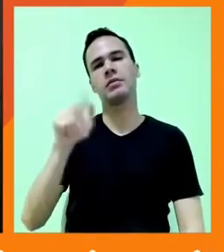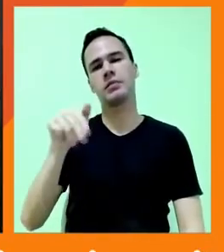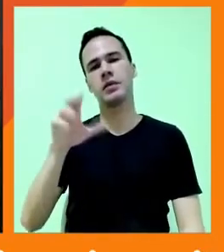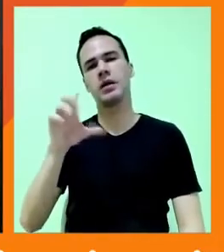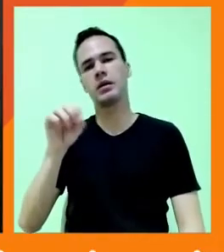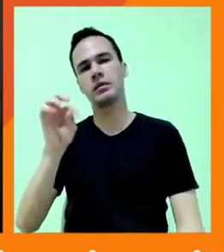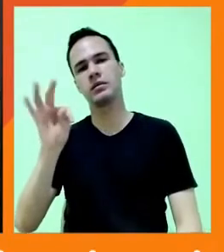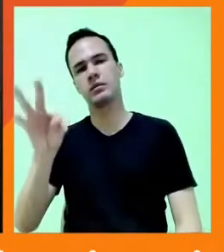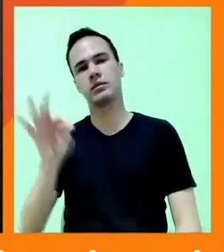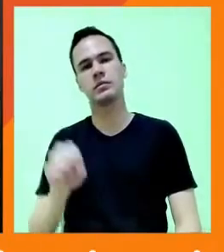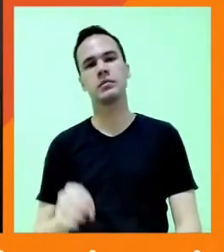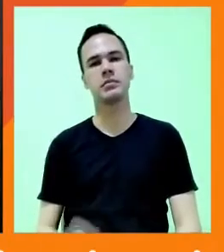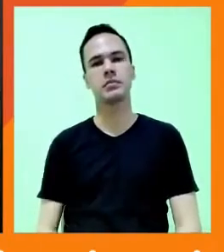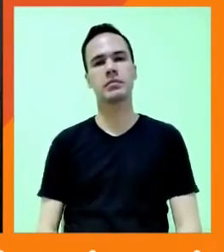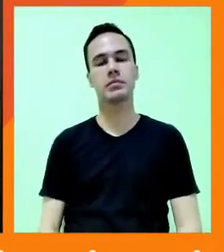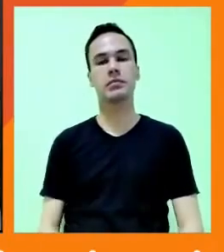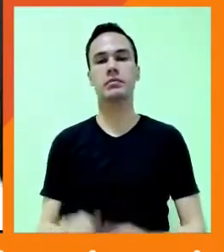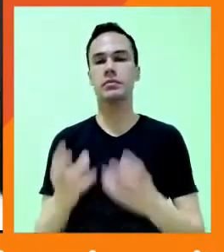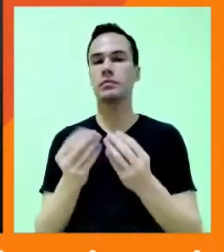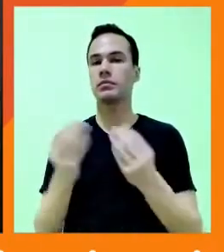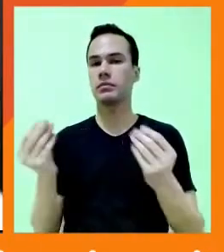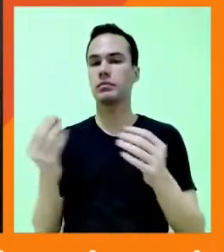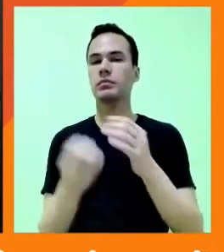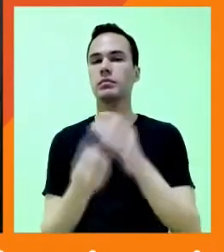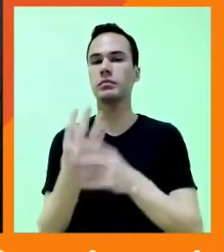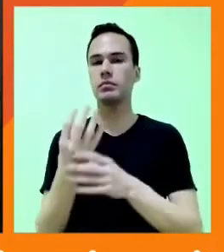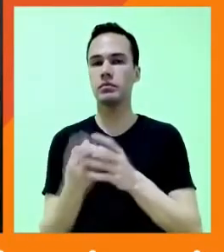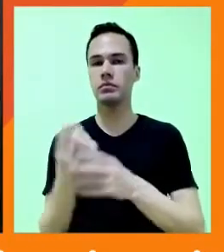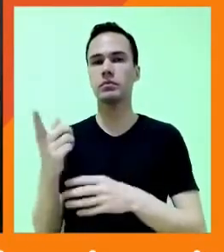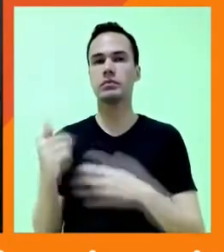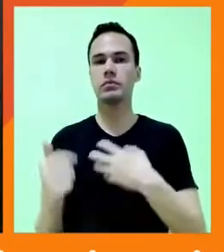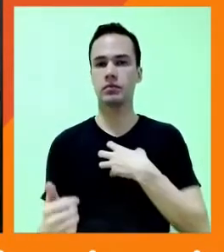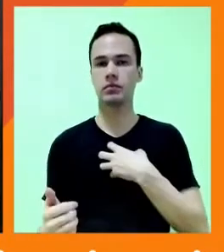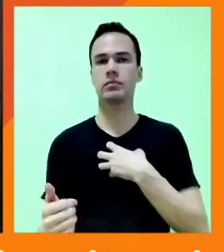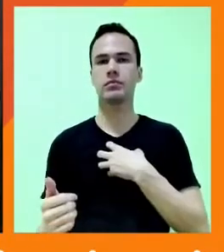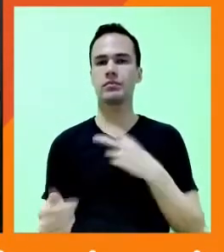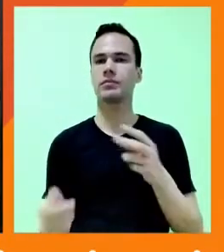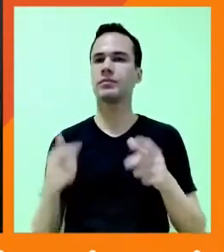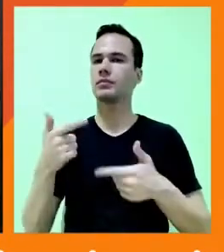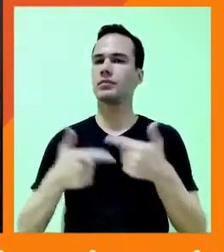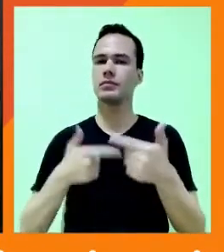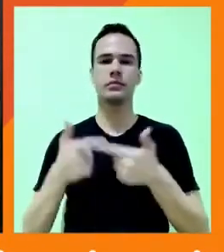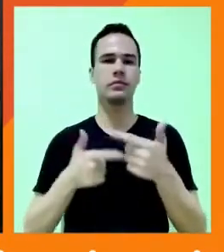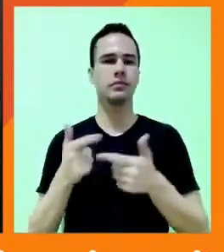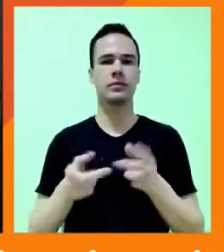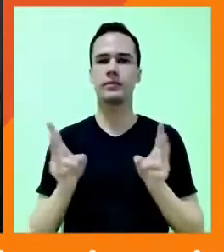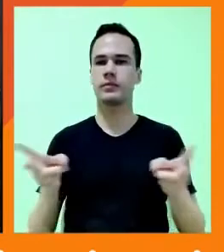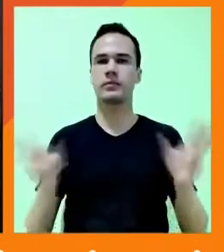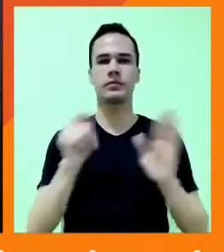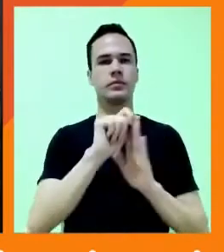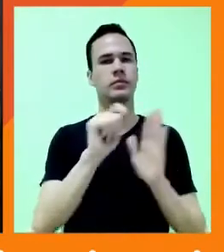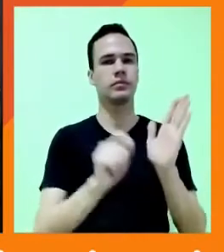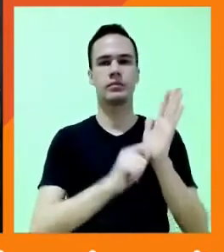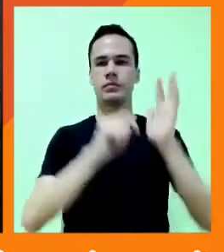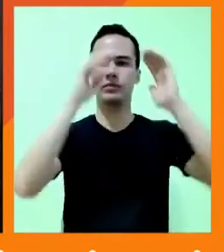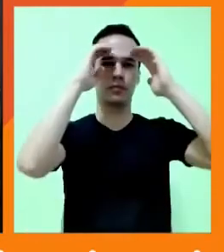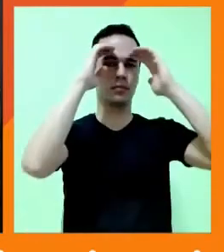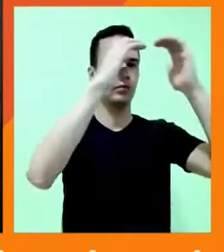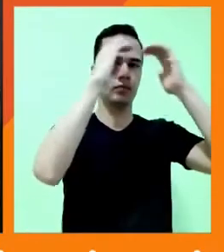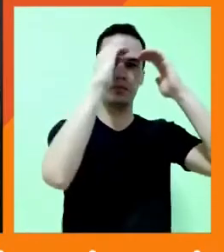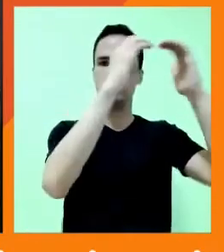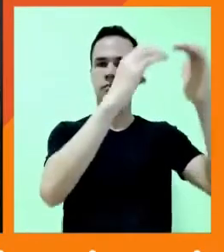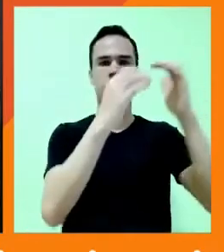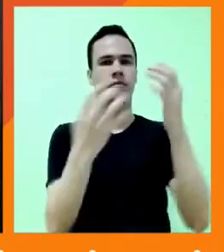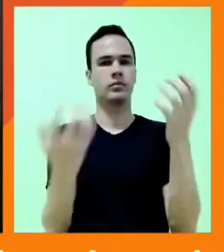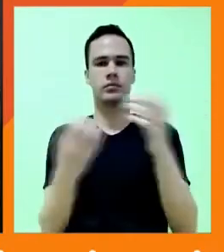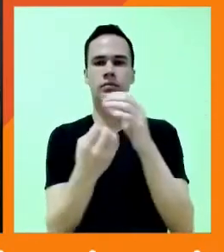mundo. Muitos criadores se sentem nessa roda viva, trabalhando para um algoritmo, querendo fazer mais e mais. E